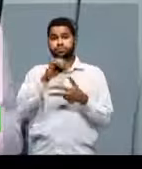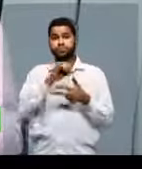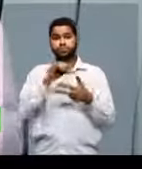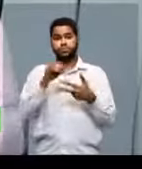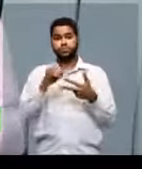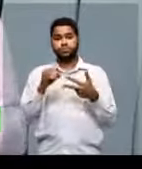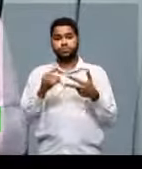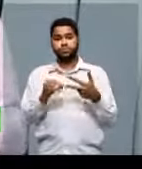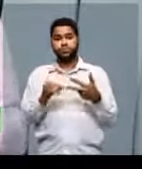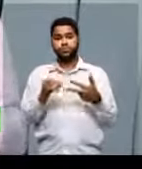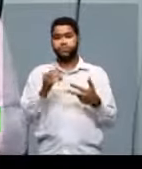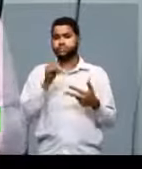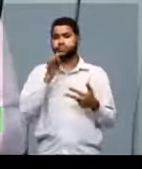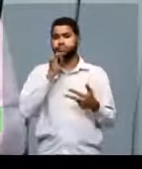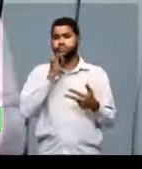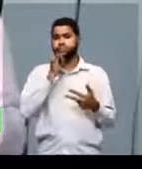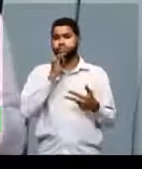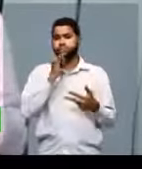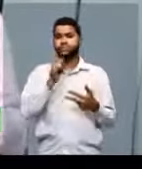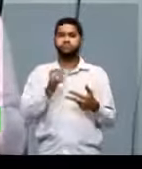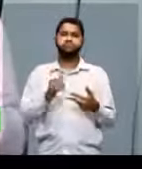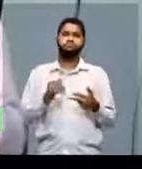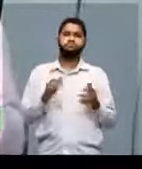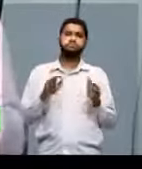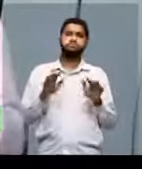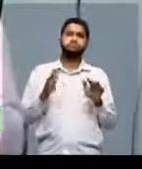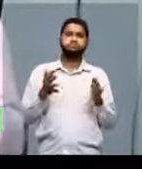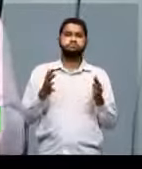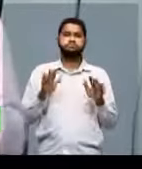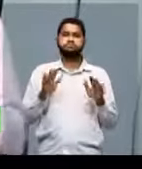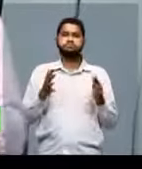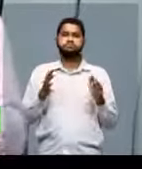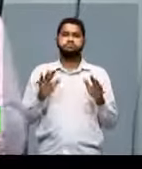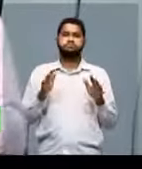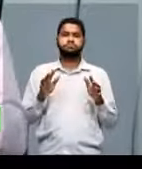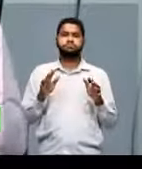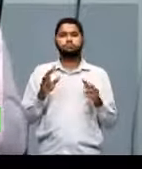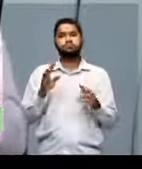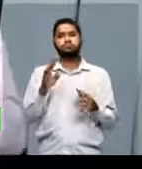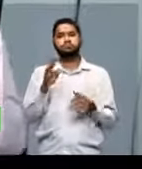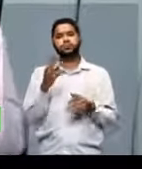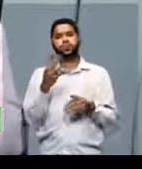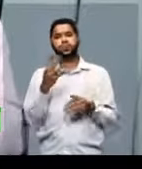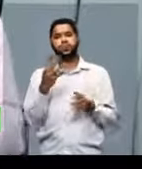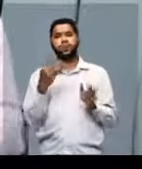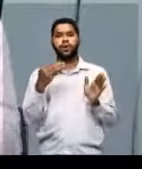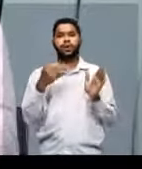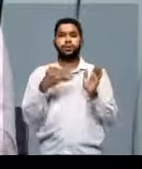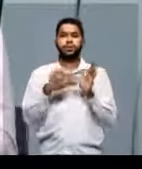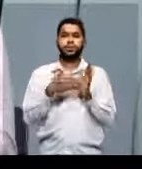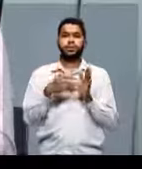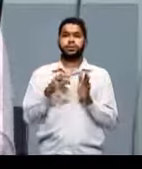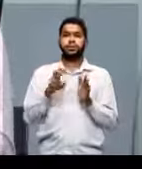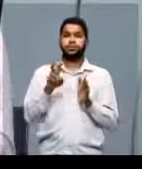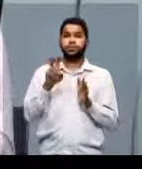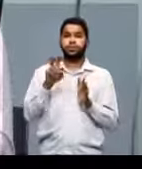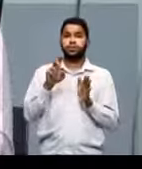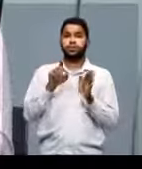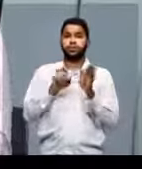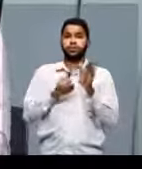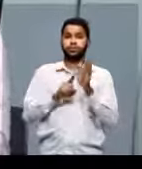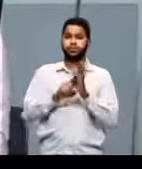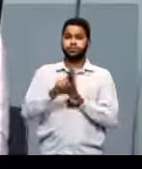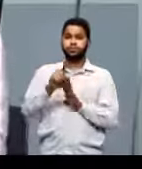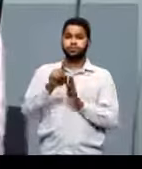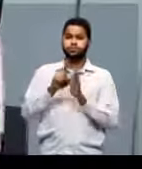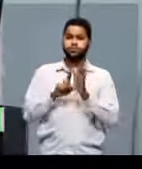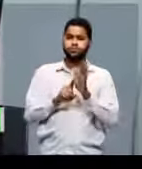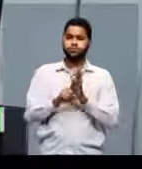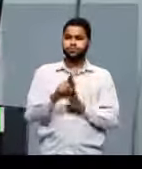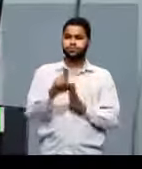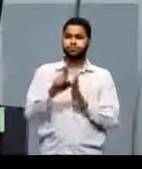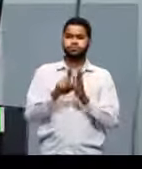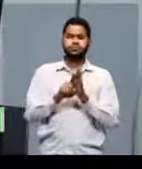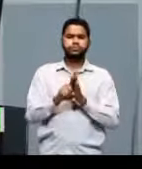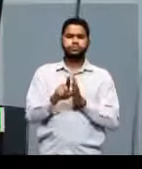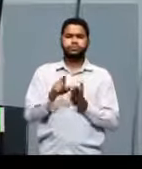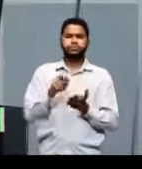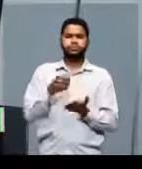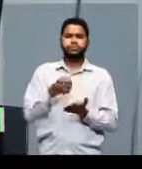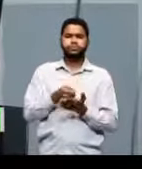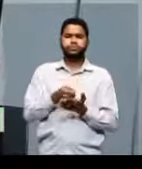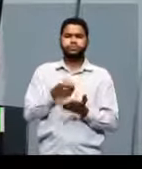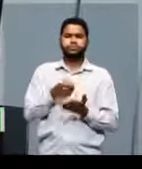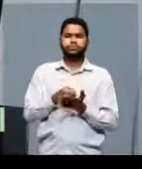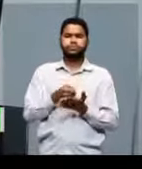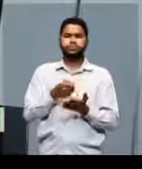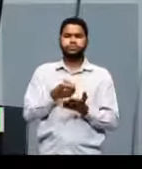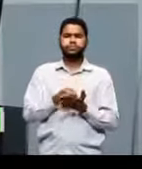deparar, em média, com 4 a 5 questões rigorosamente